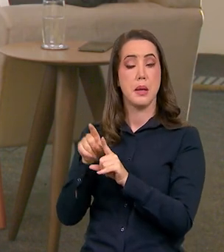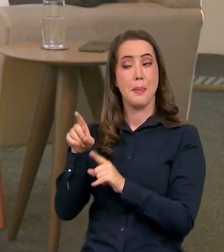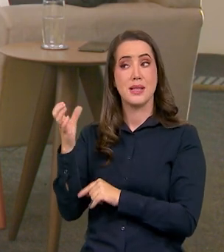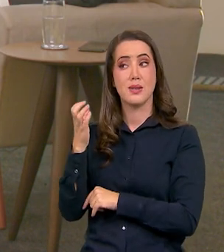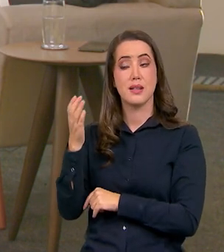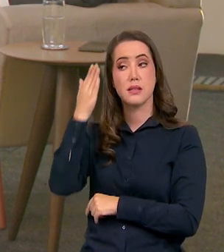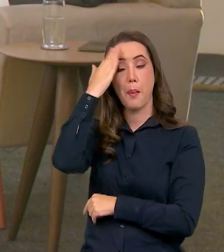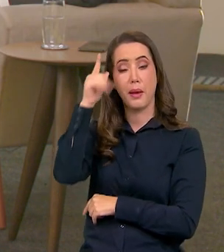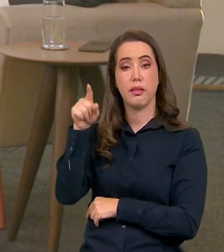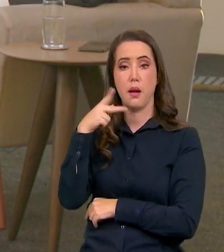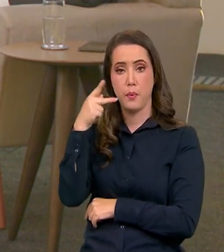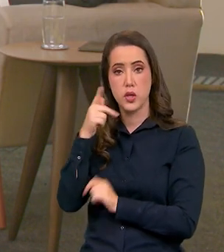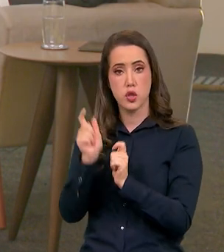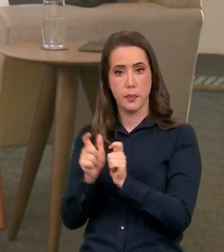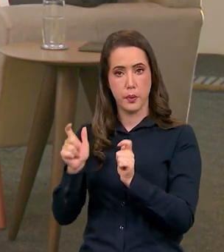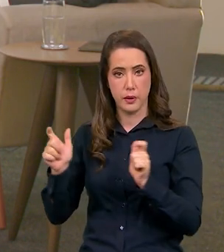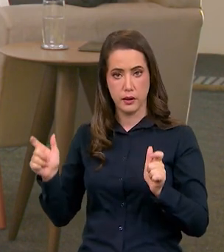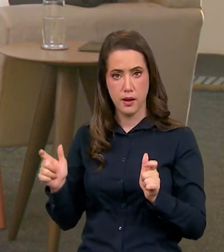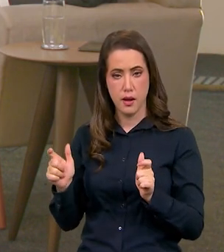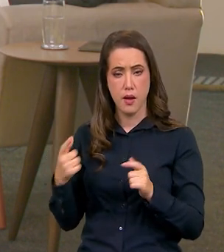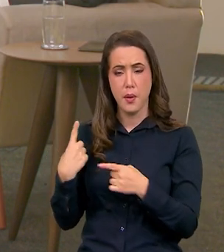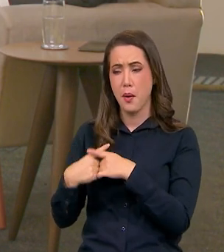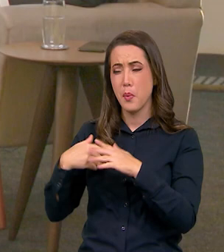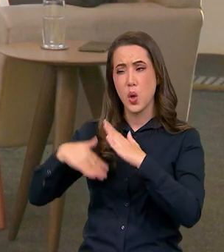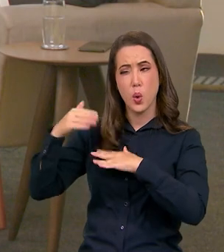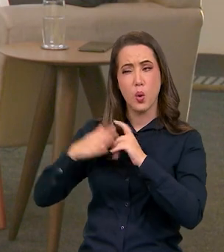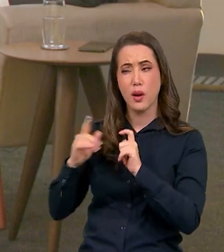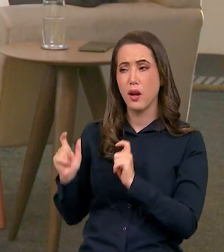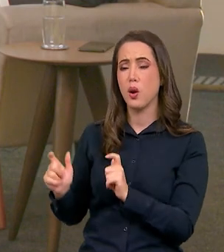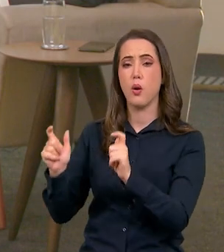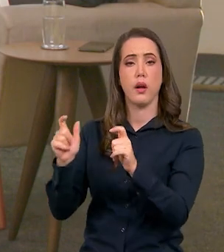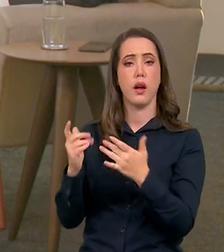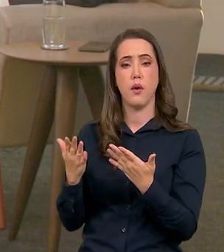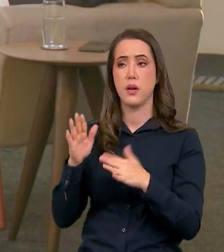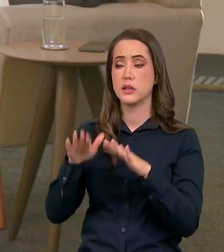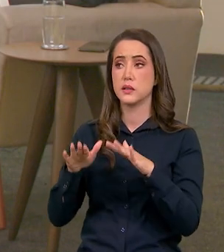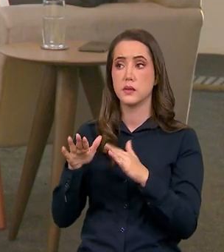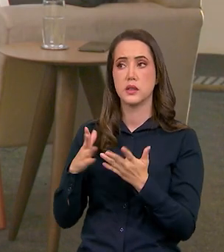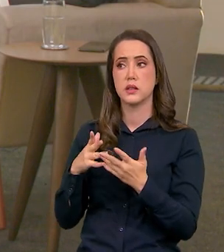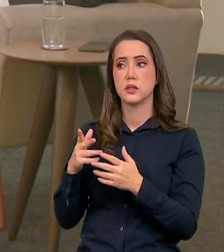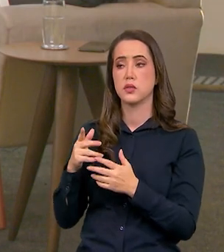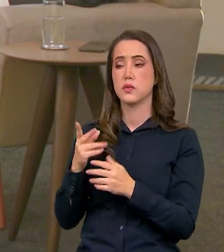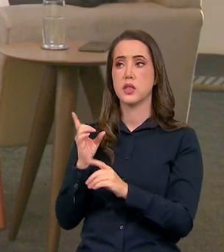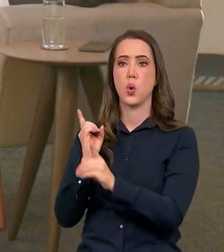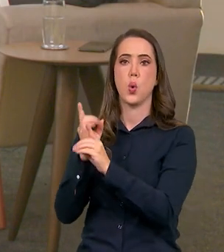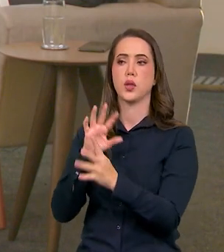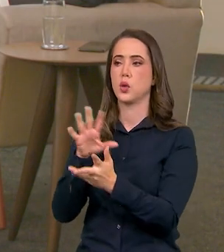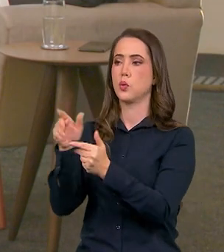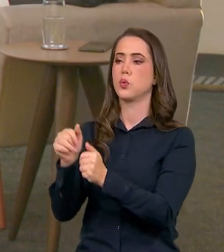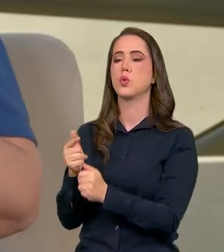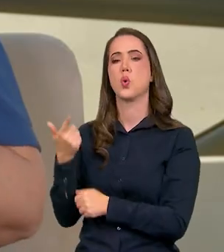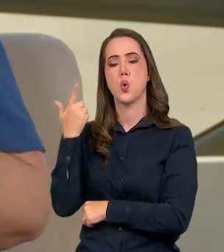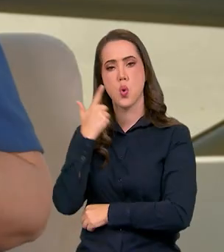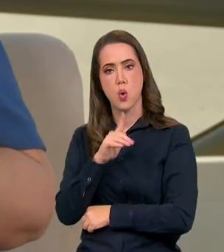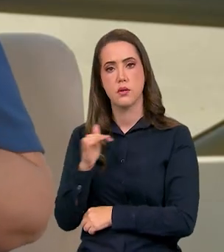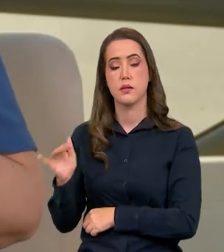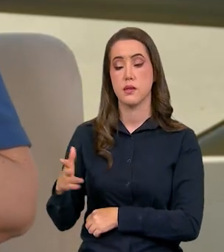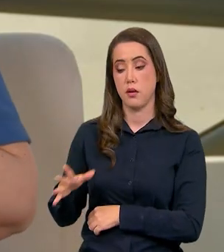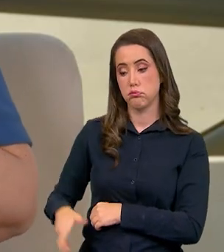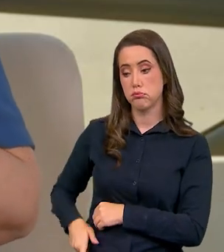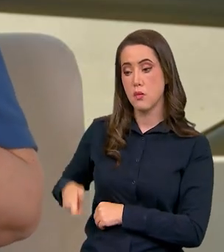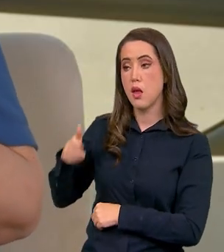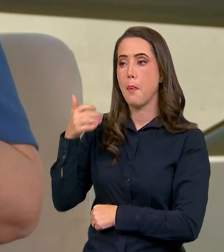porque em qualquer lugar a gente tem lugares no mundo você consegue pegar o seu